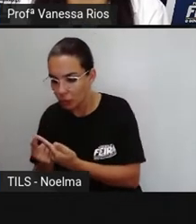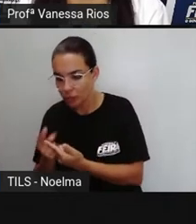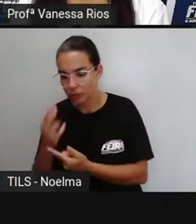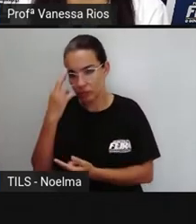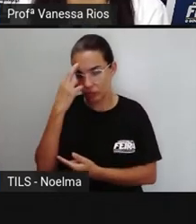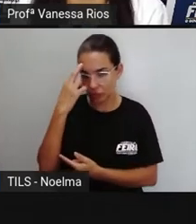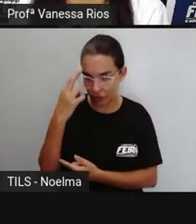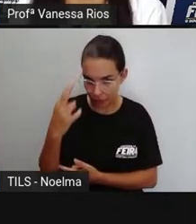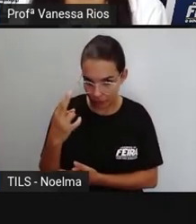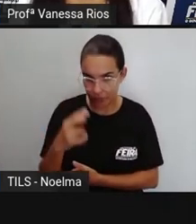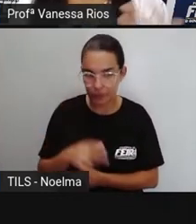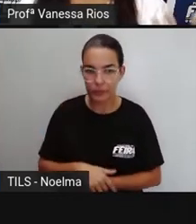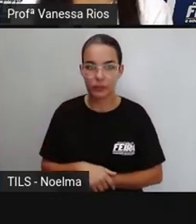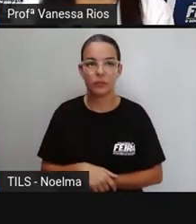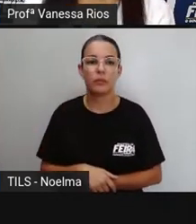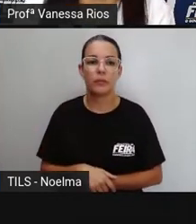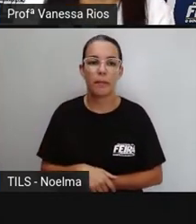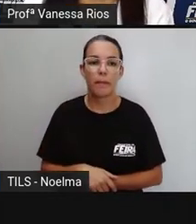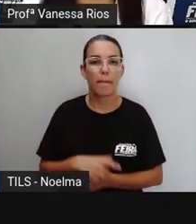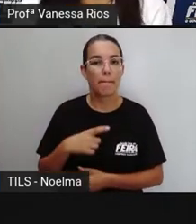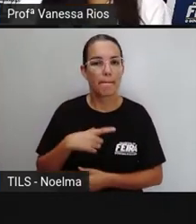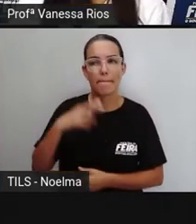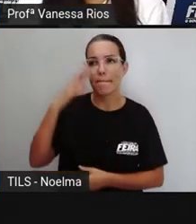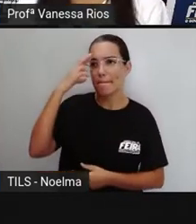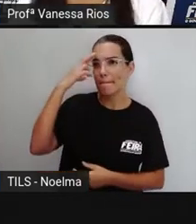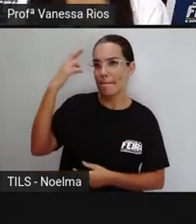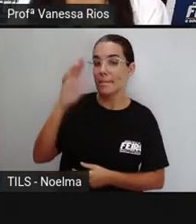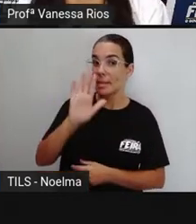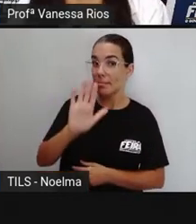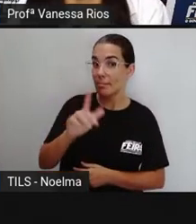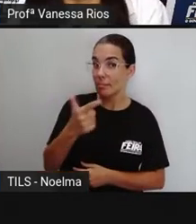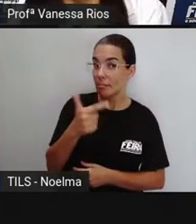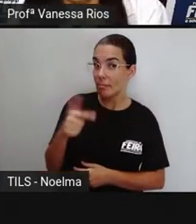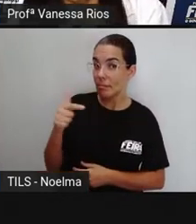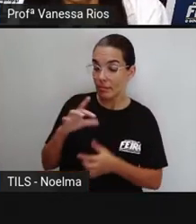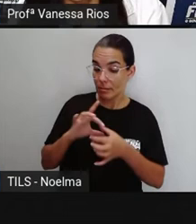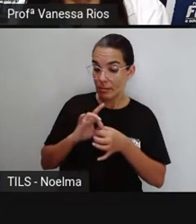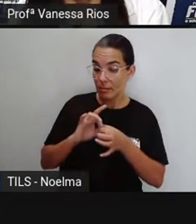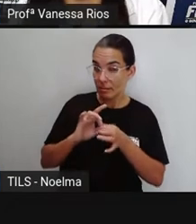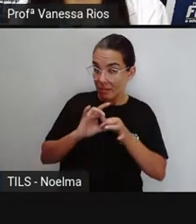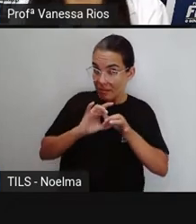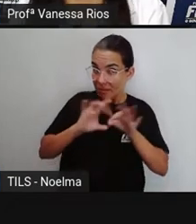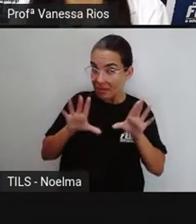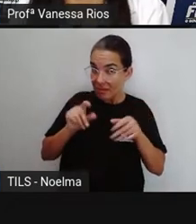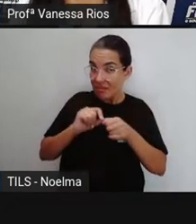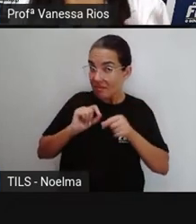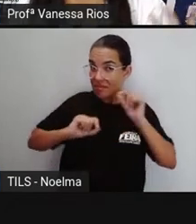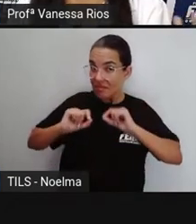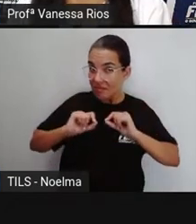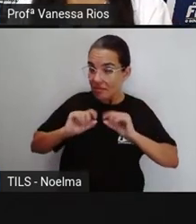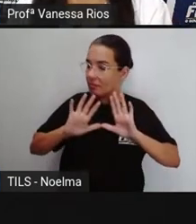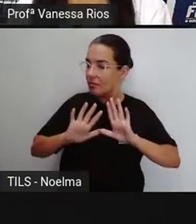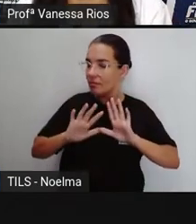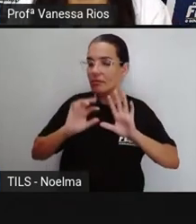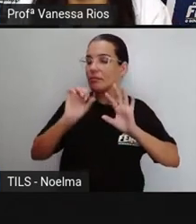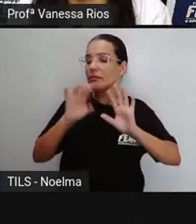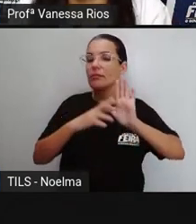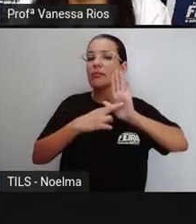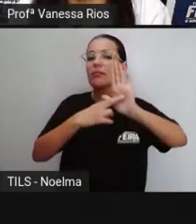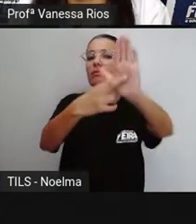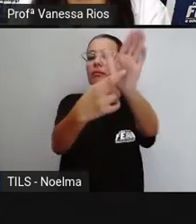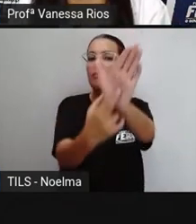então, eles estão em uma liderança, mas eles não têm o direito de fazer o que quiserem, eles representam uma